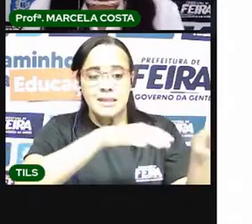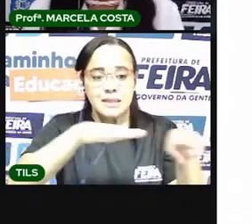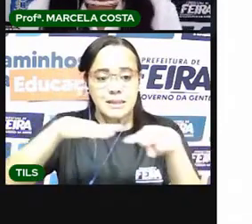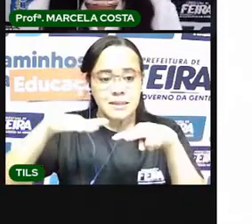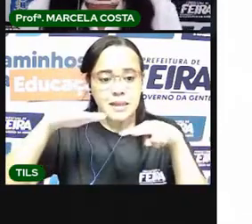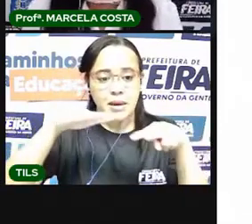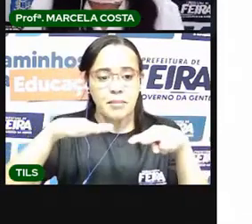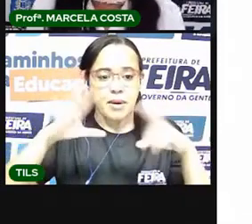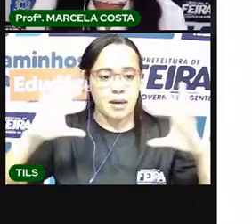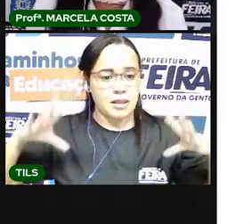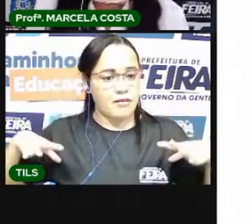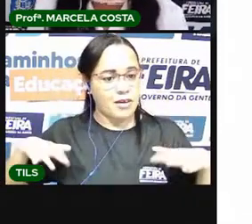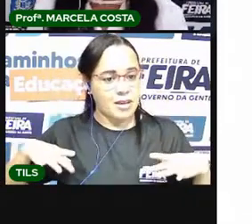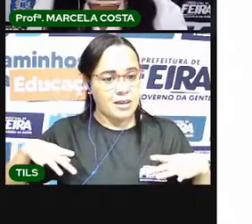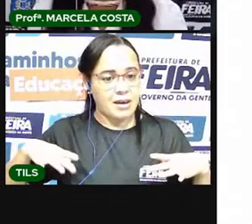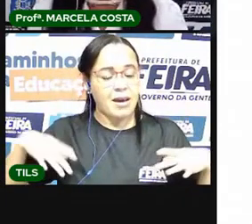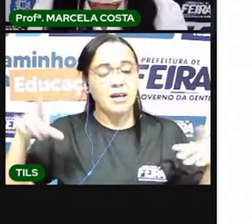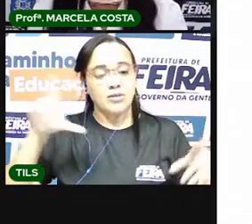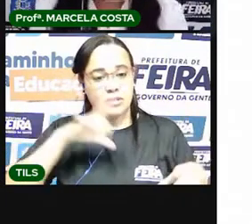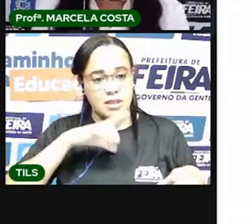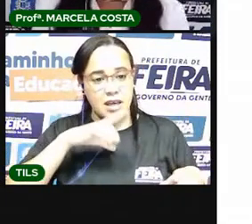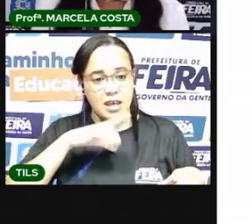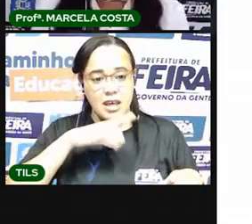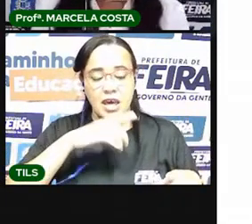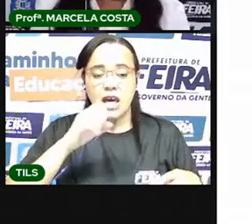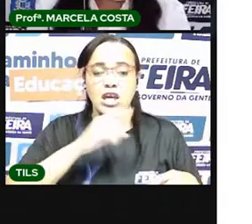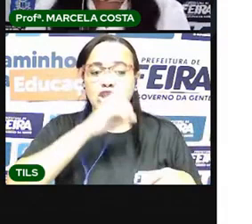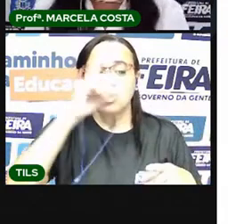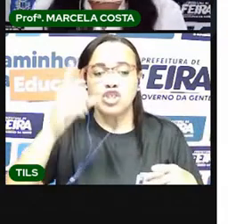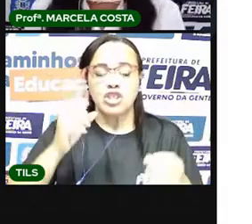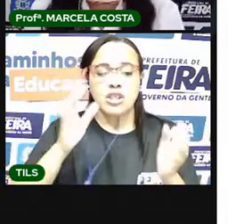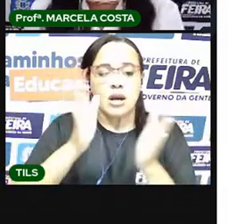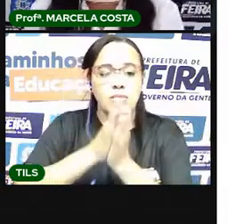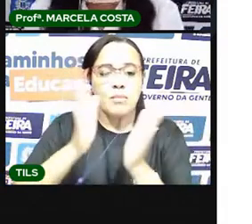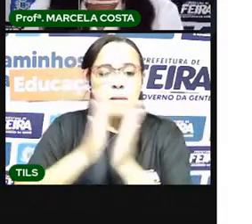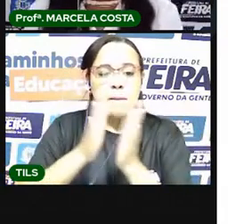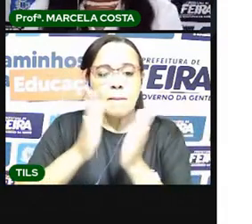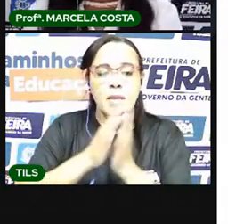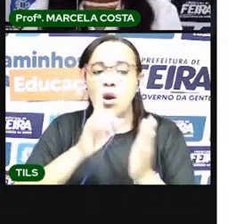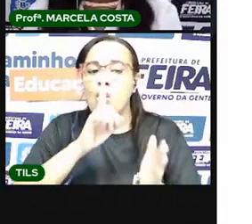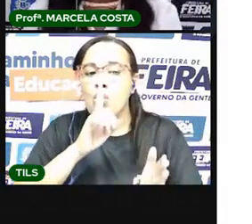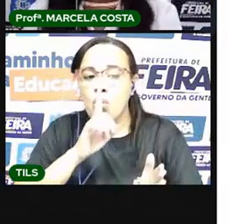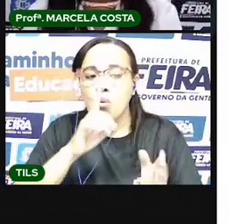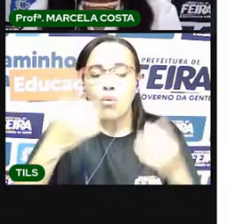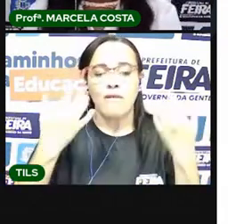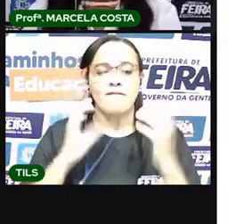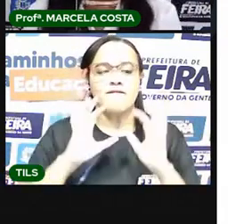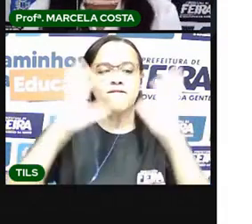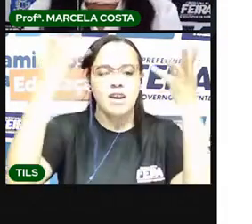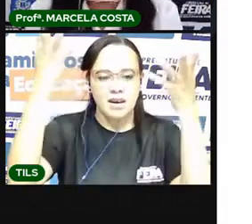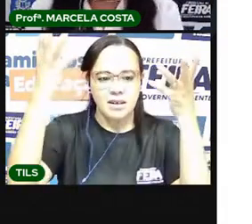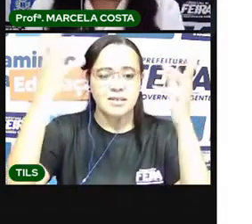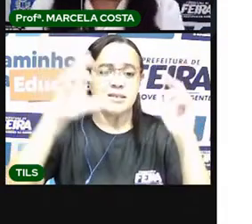ter o feriado, qual dia vai ter uma data comemorativa. Com o calendário, a gente consegue saber